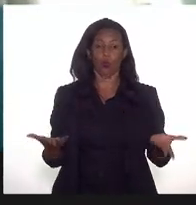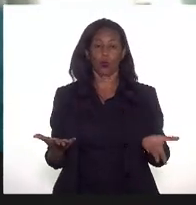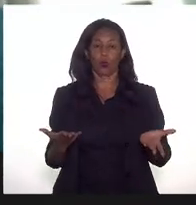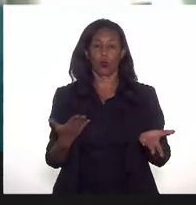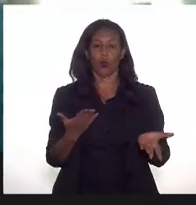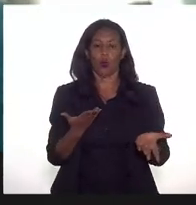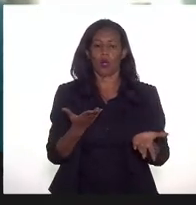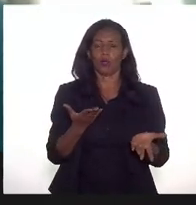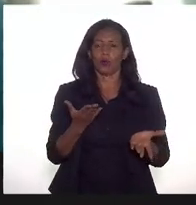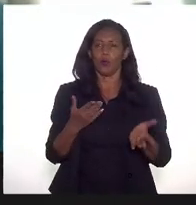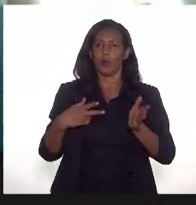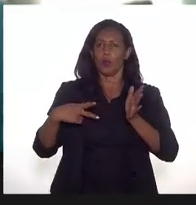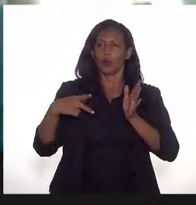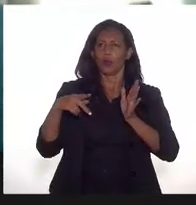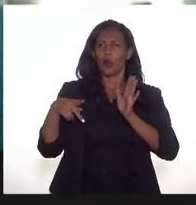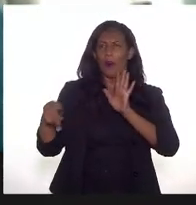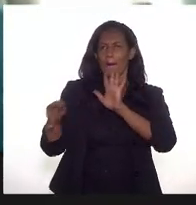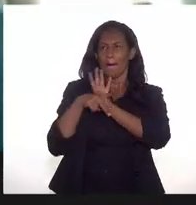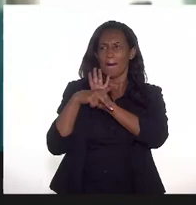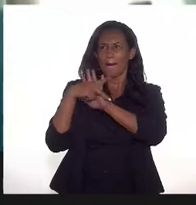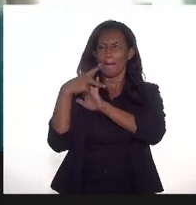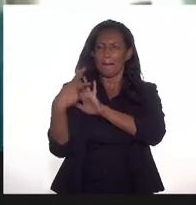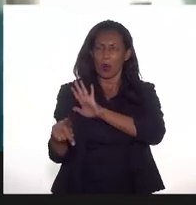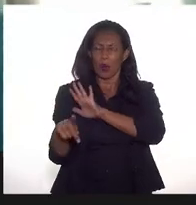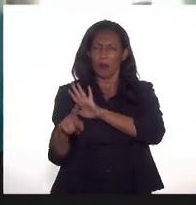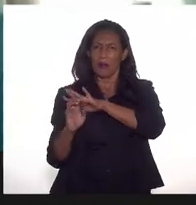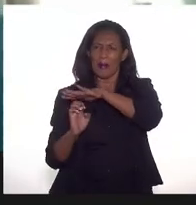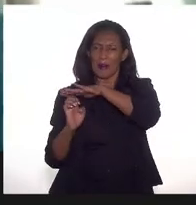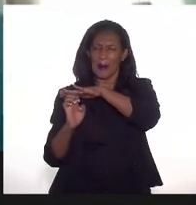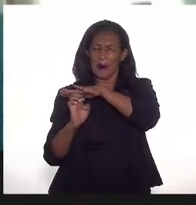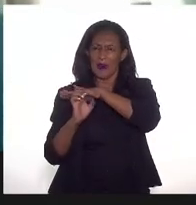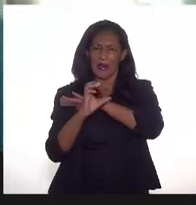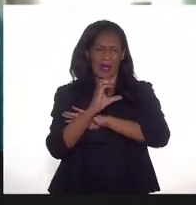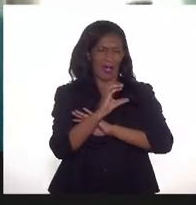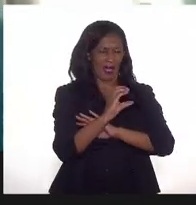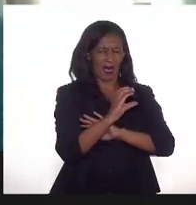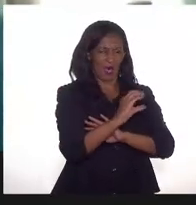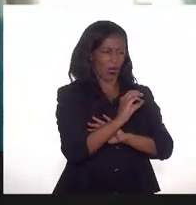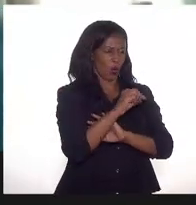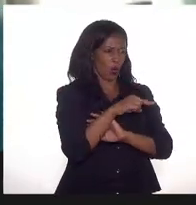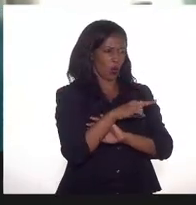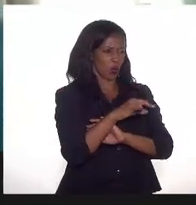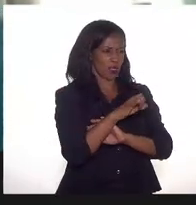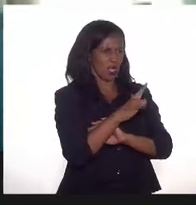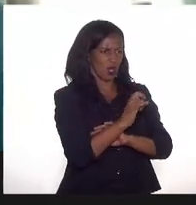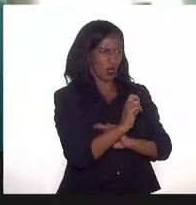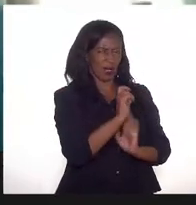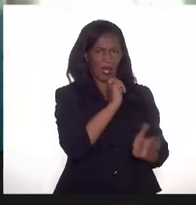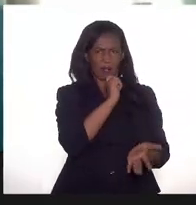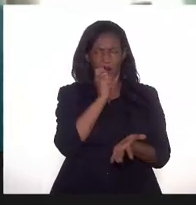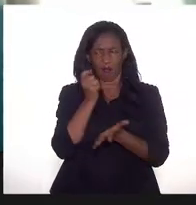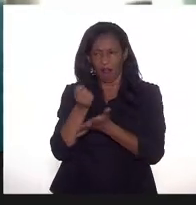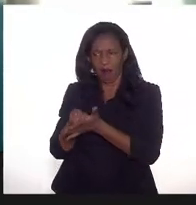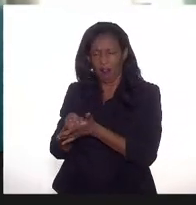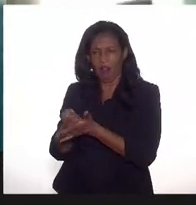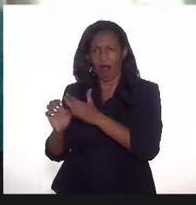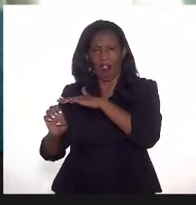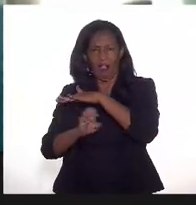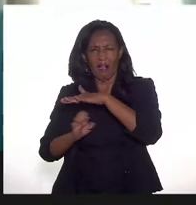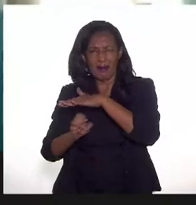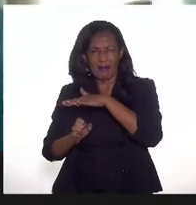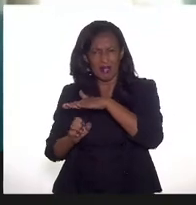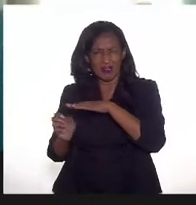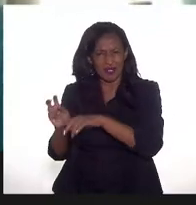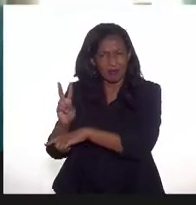cabe a concessionária contratar a empresa para fazer a fiscalização, eu